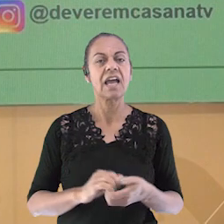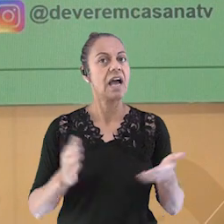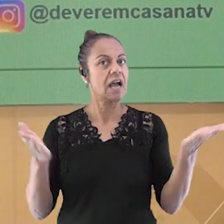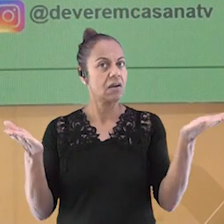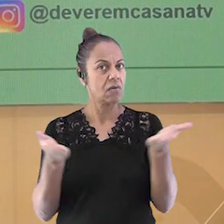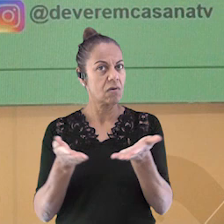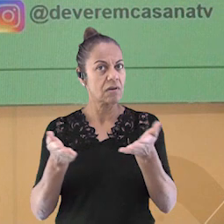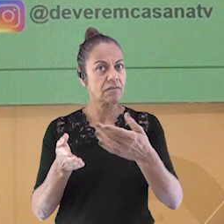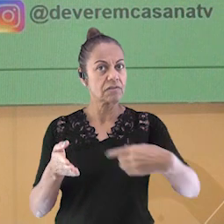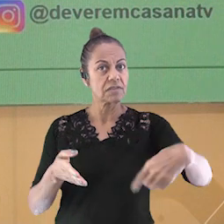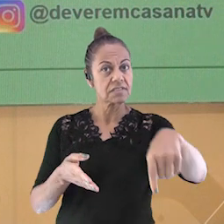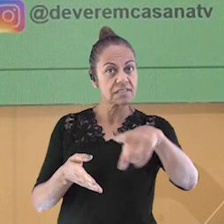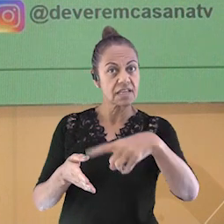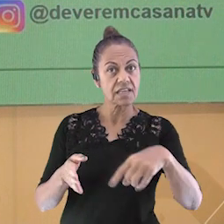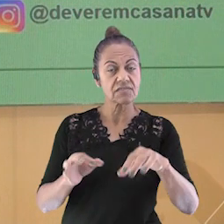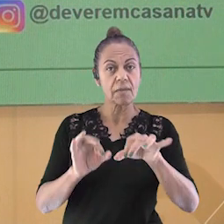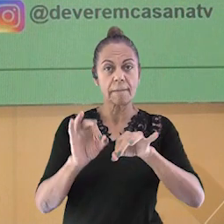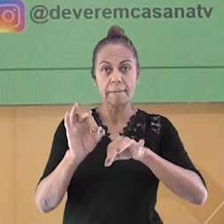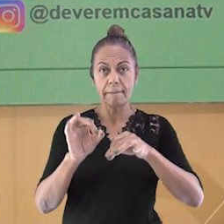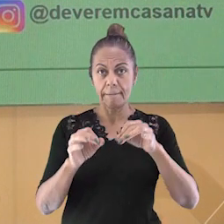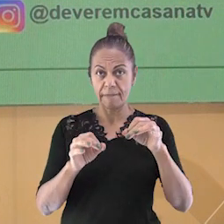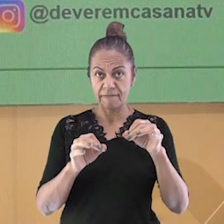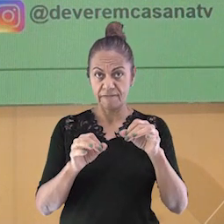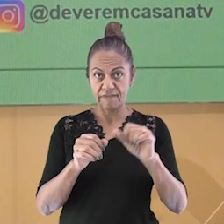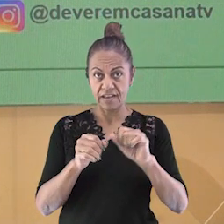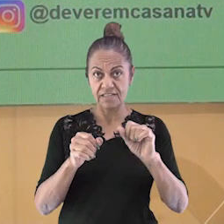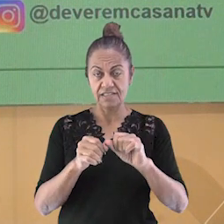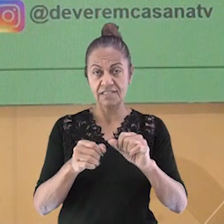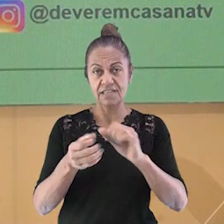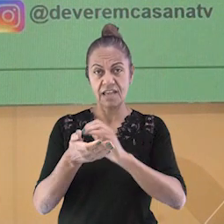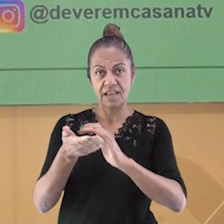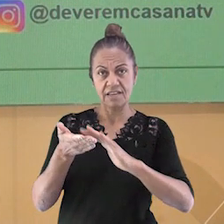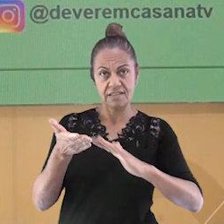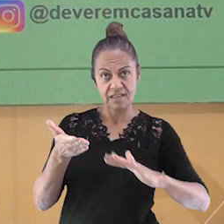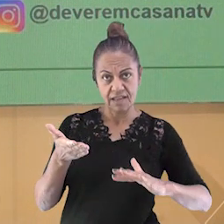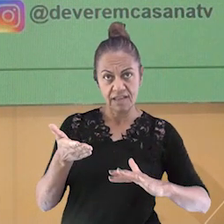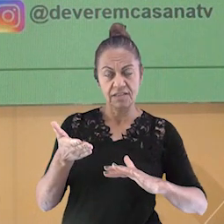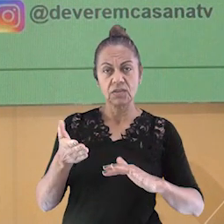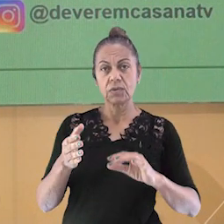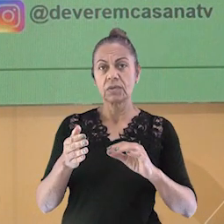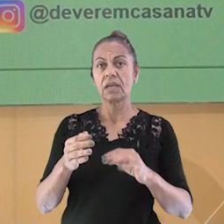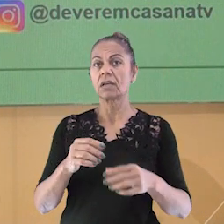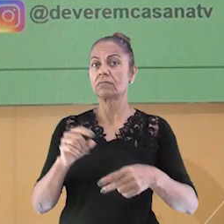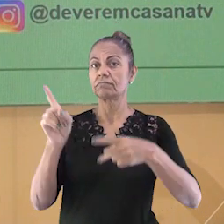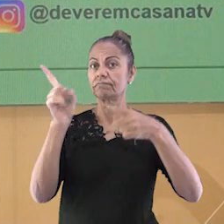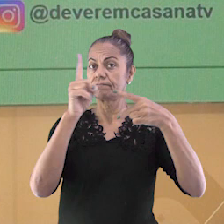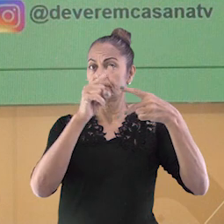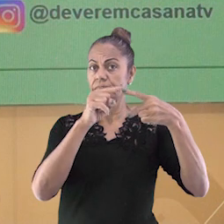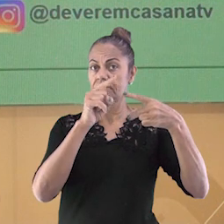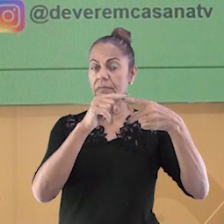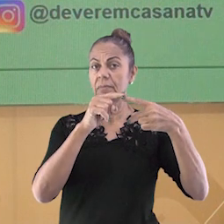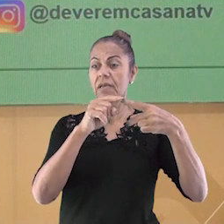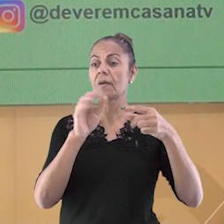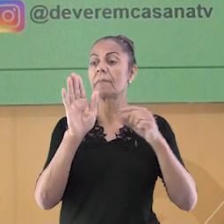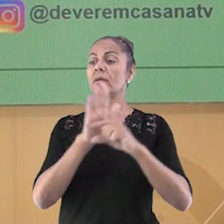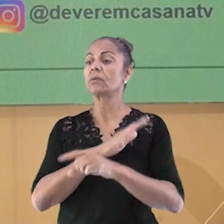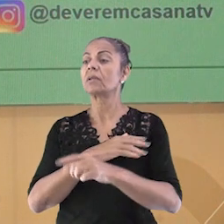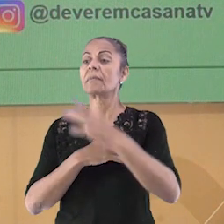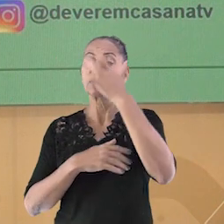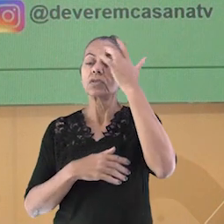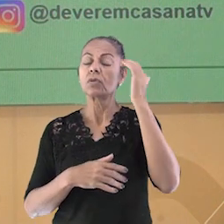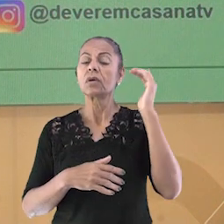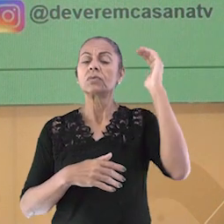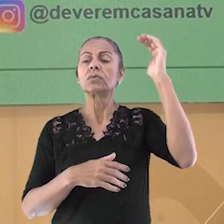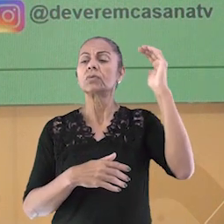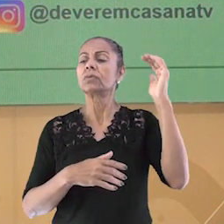Agora, vocês irão realizar uma atividade que consiste em duas etapas. A primeira é perguntar aos adultos que moram com você